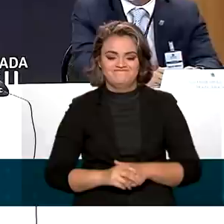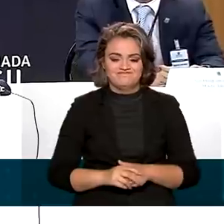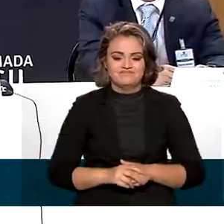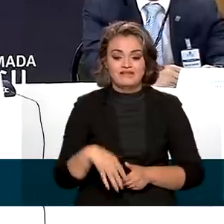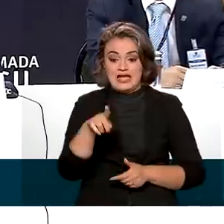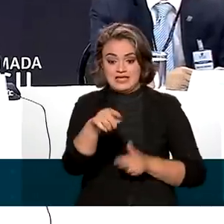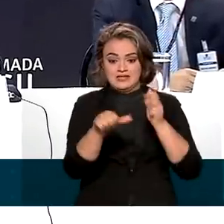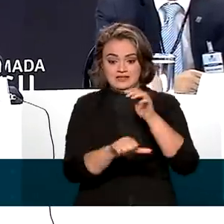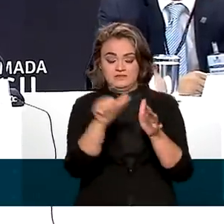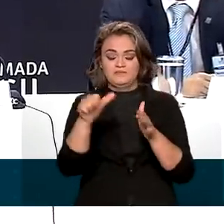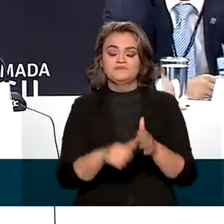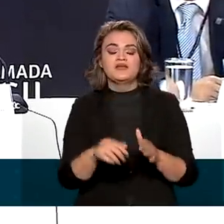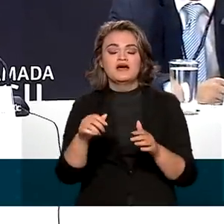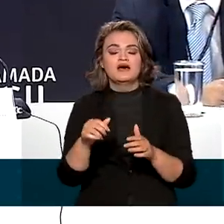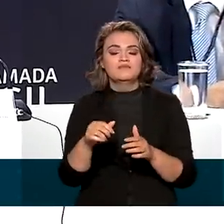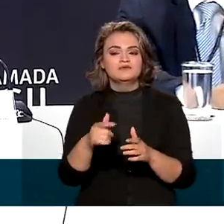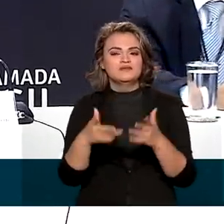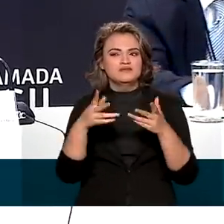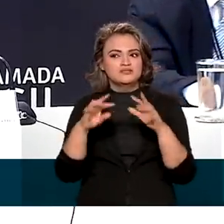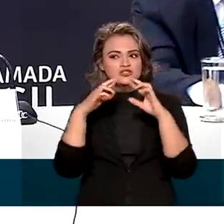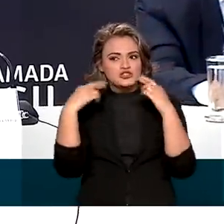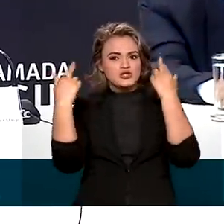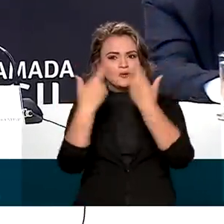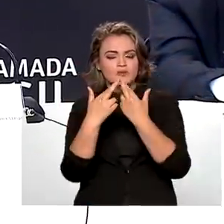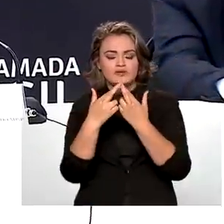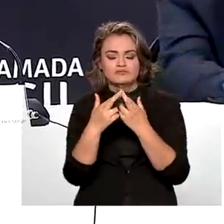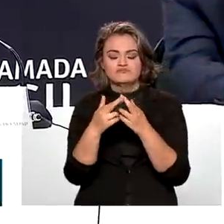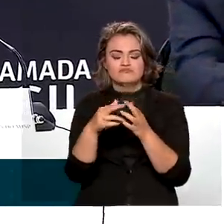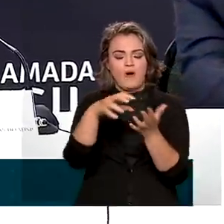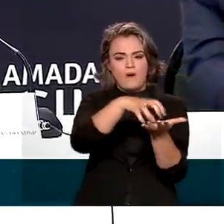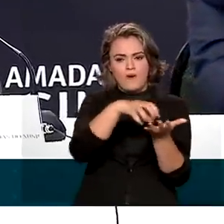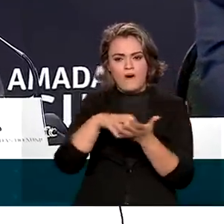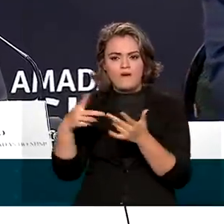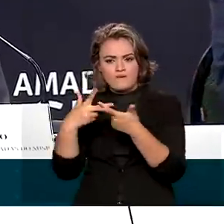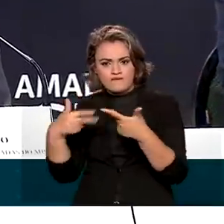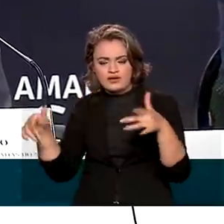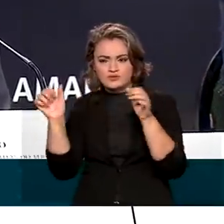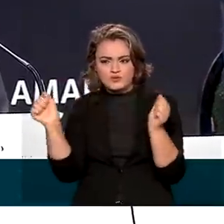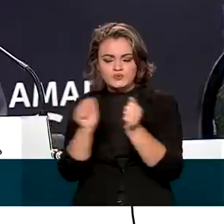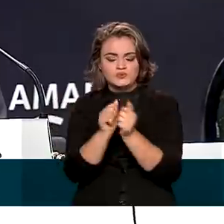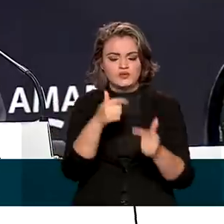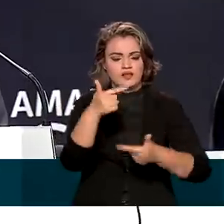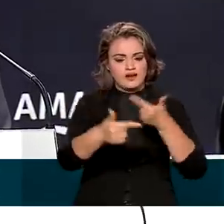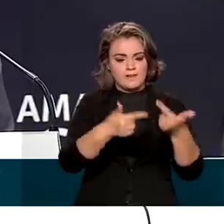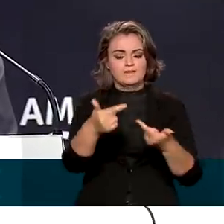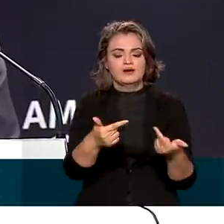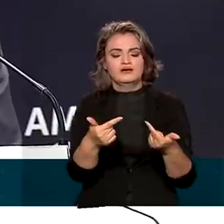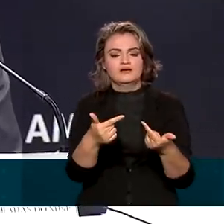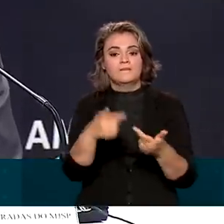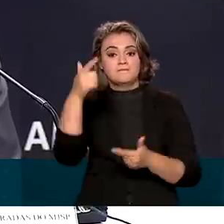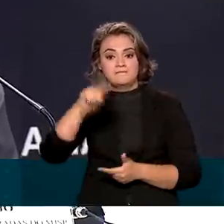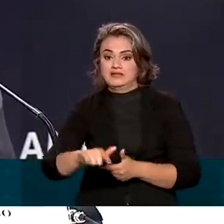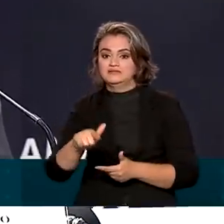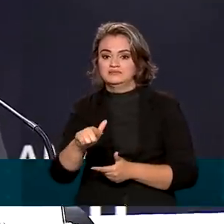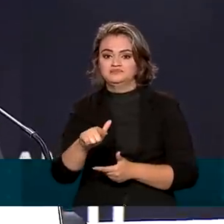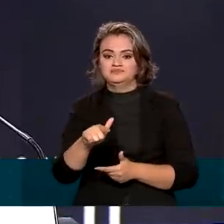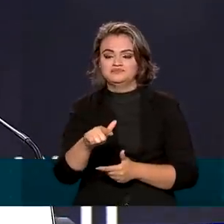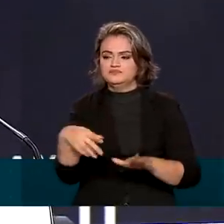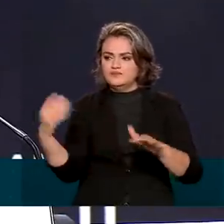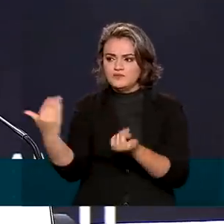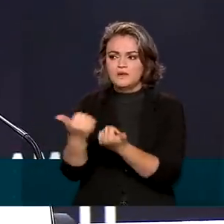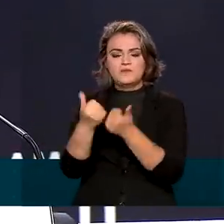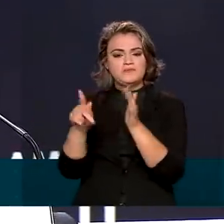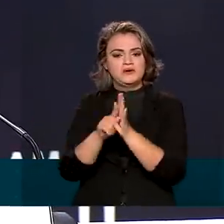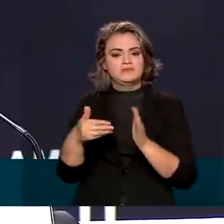que a gente reuniu de forma homogênea mais de 150 PROCONs de 26 estados além de um apoio em termos de